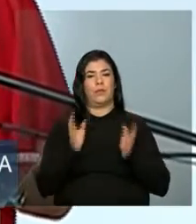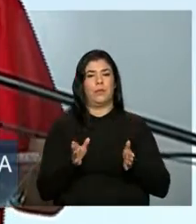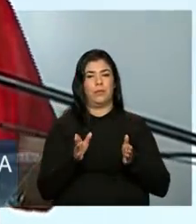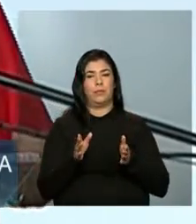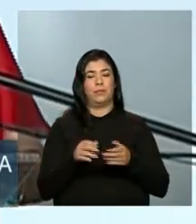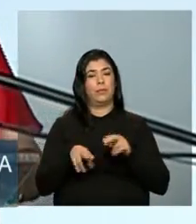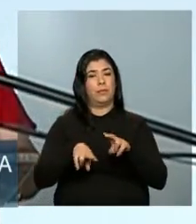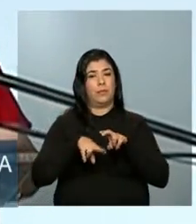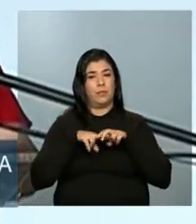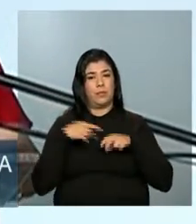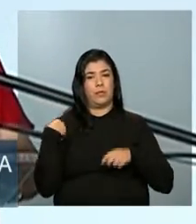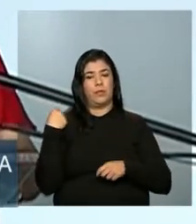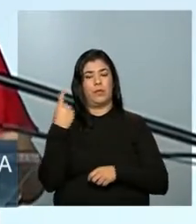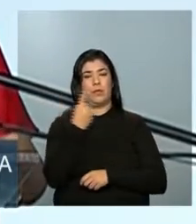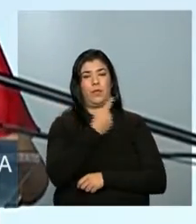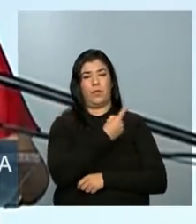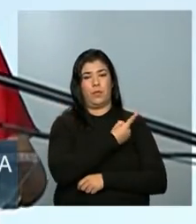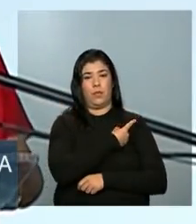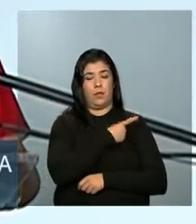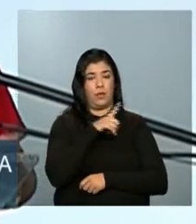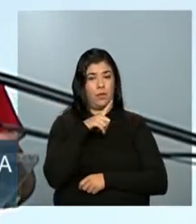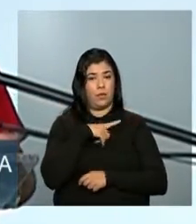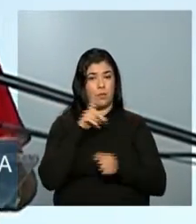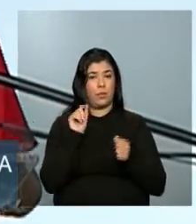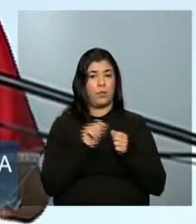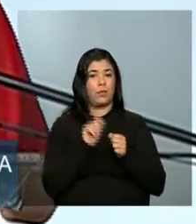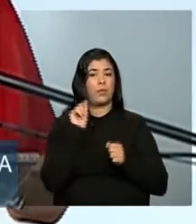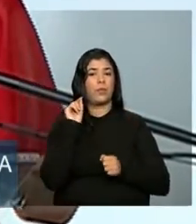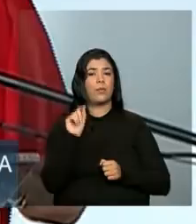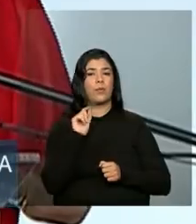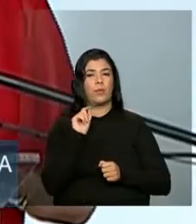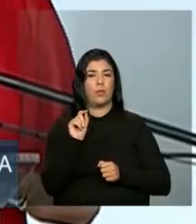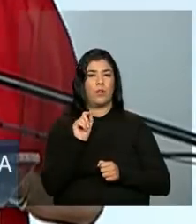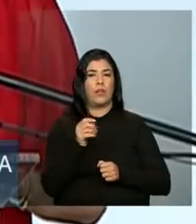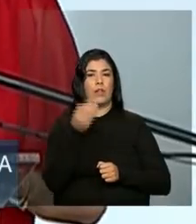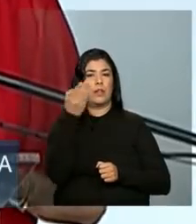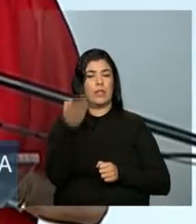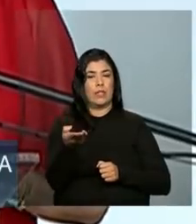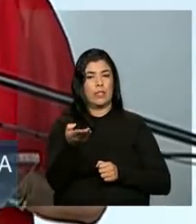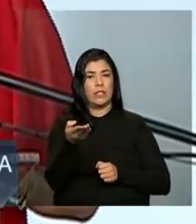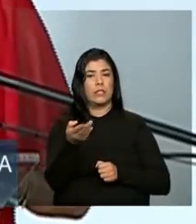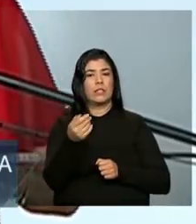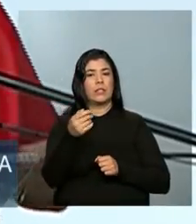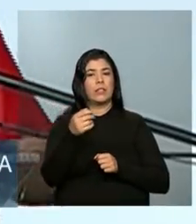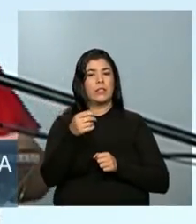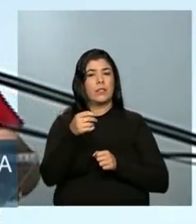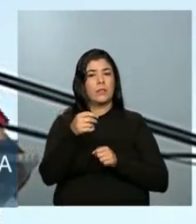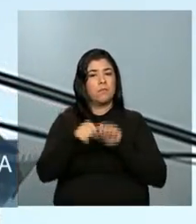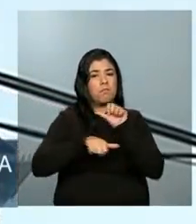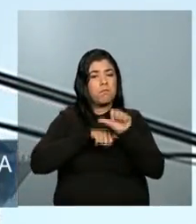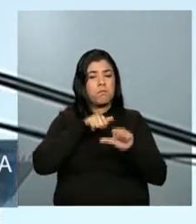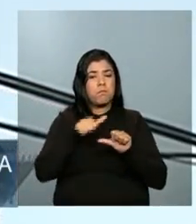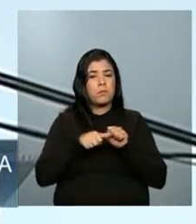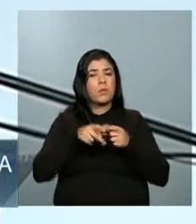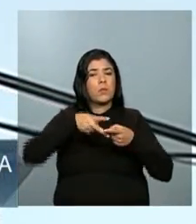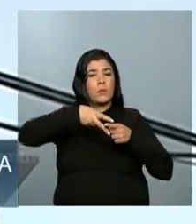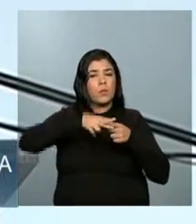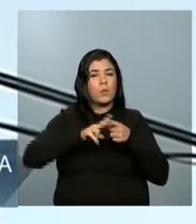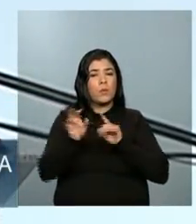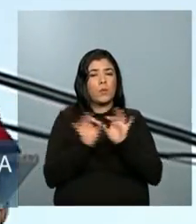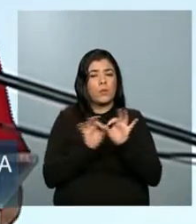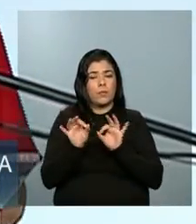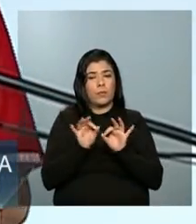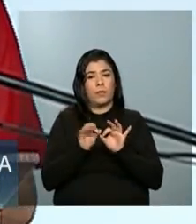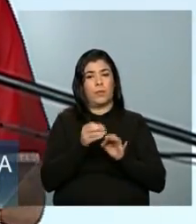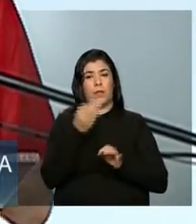é que nós estamos fazendo essas correções e esses ajustes. O nosso